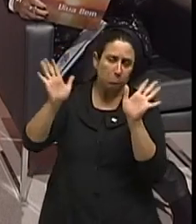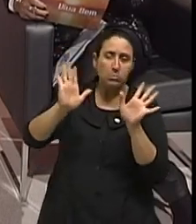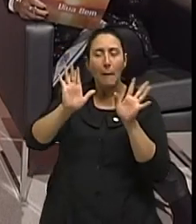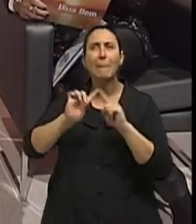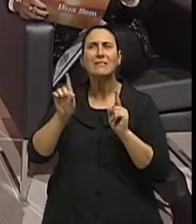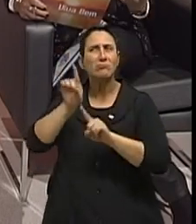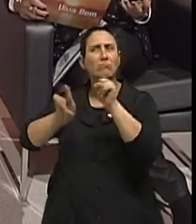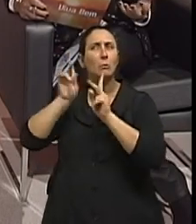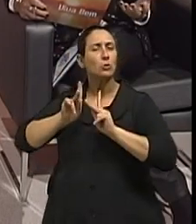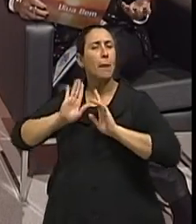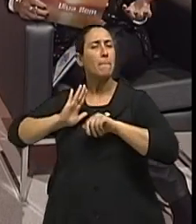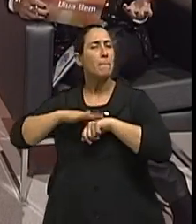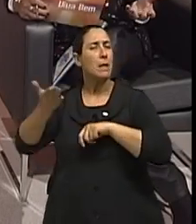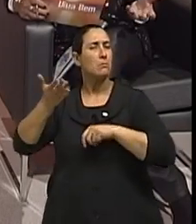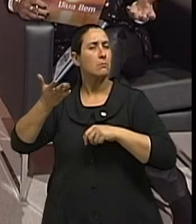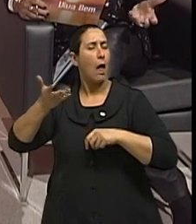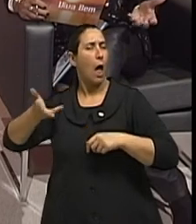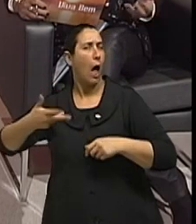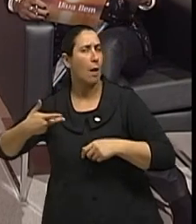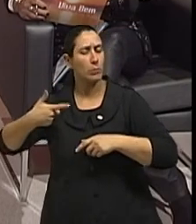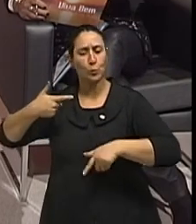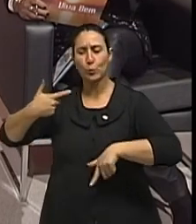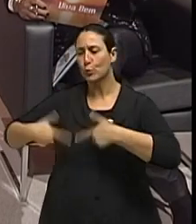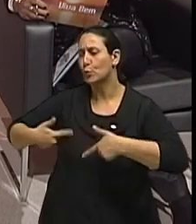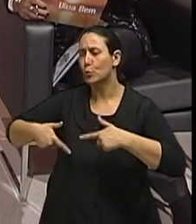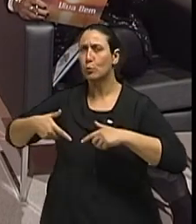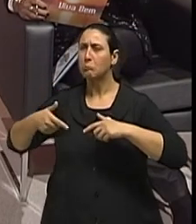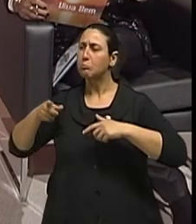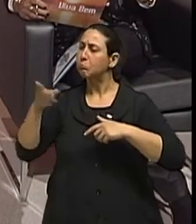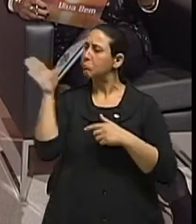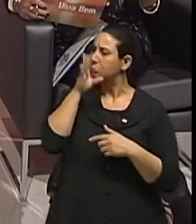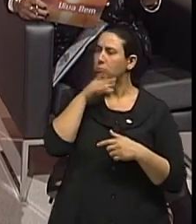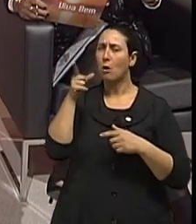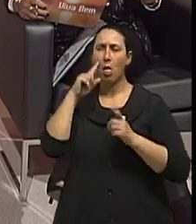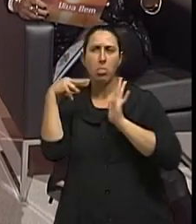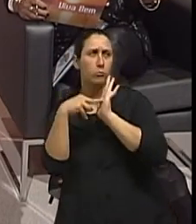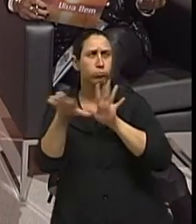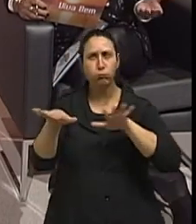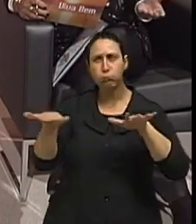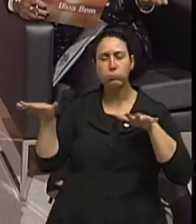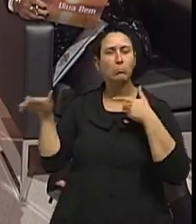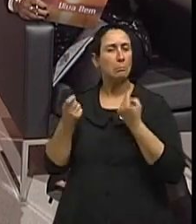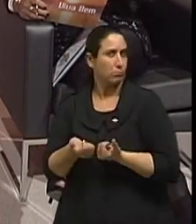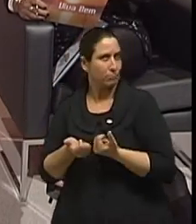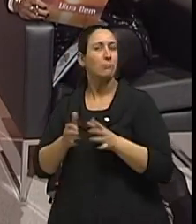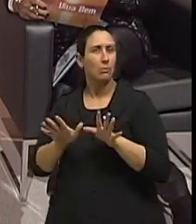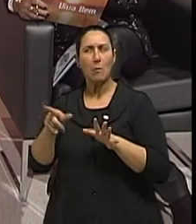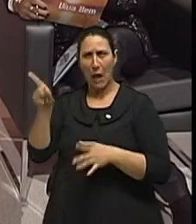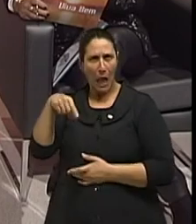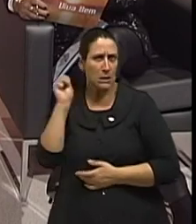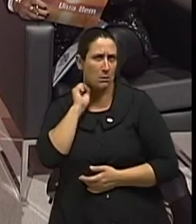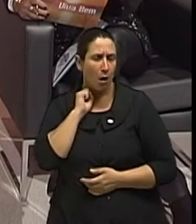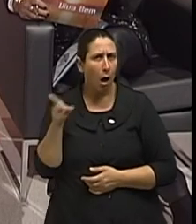são mais rápidas no seu trabalho, que são mais atentas. Isso não quer dizer estressada.